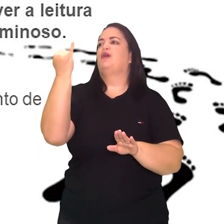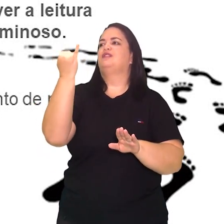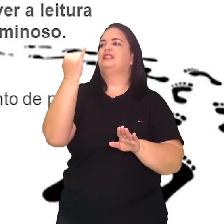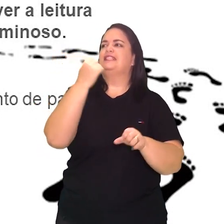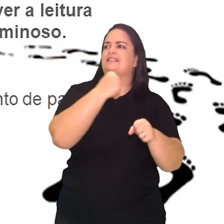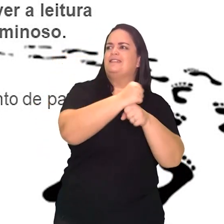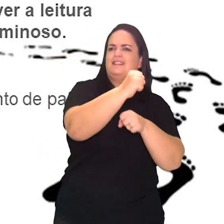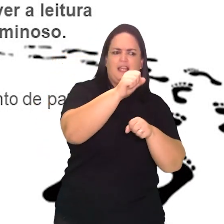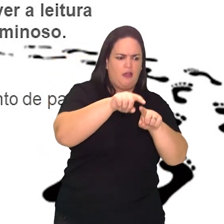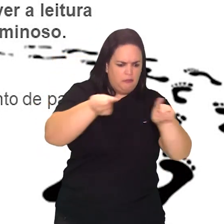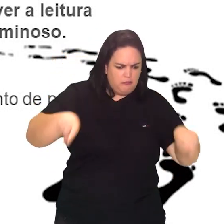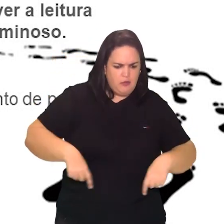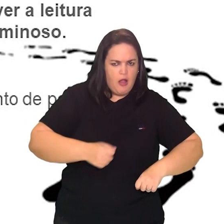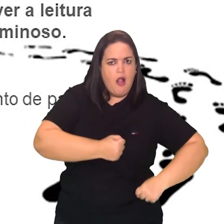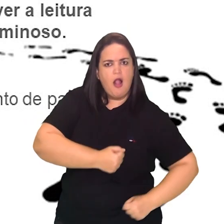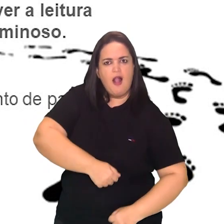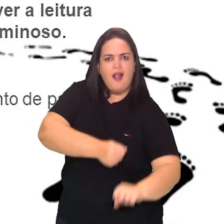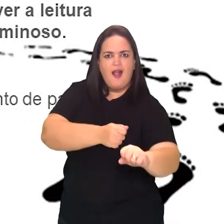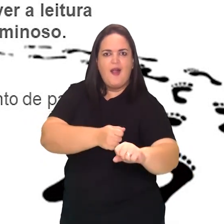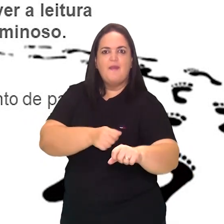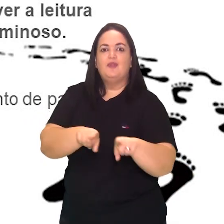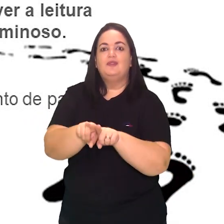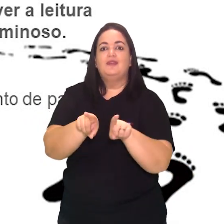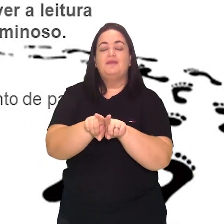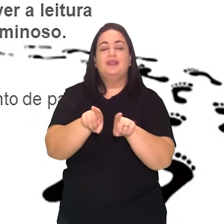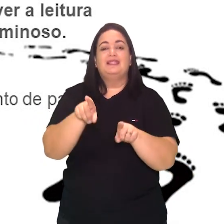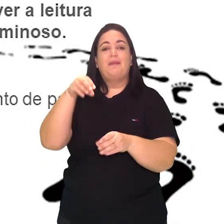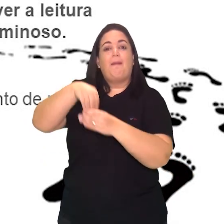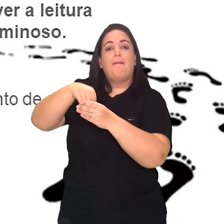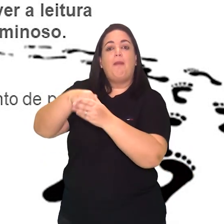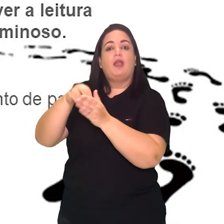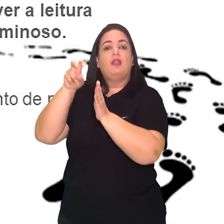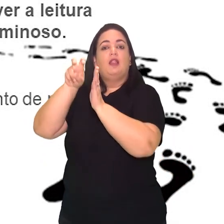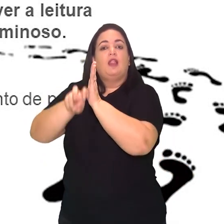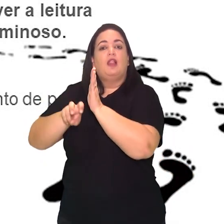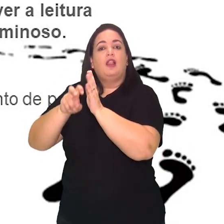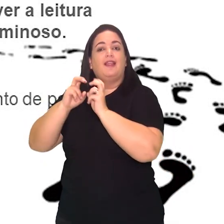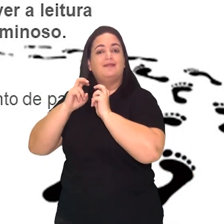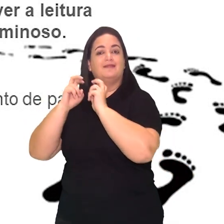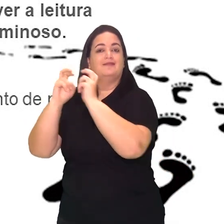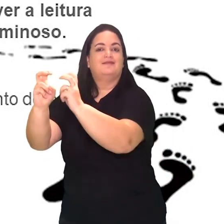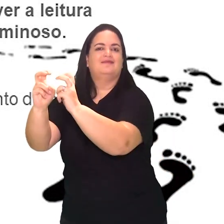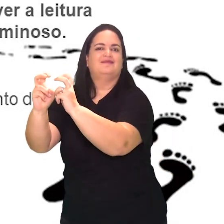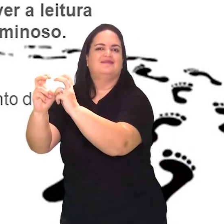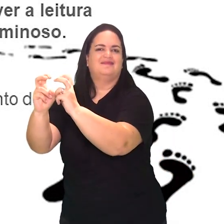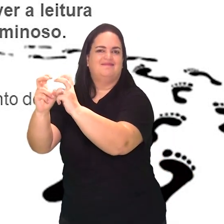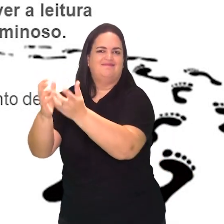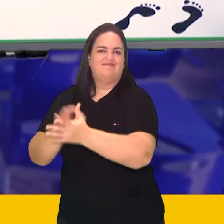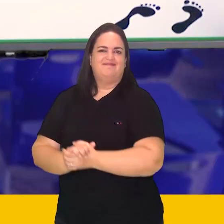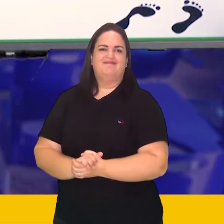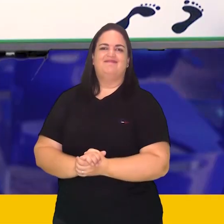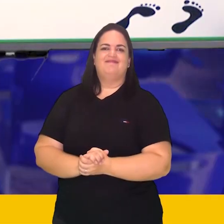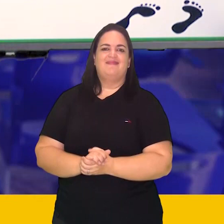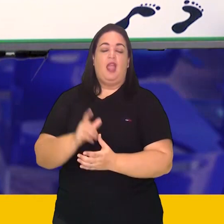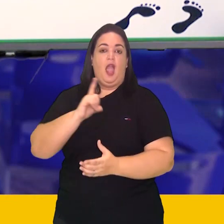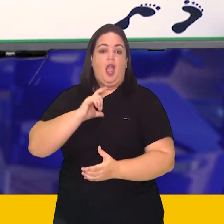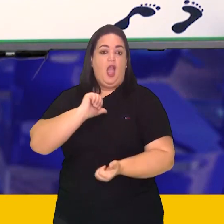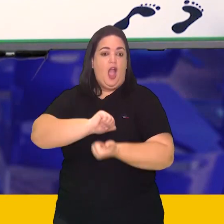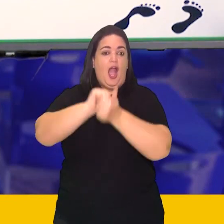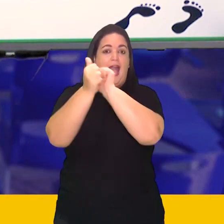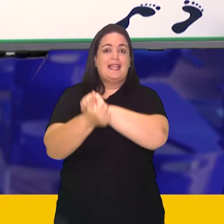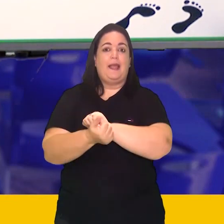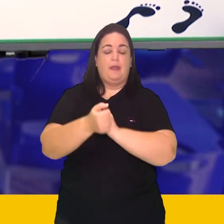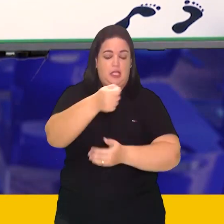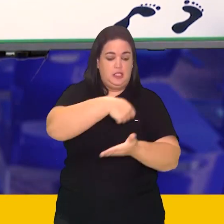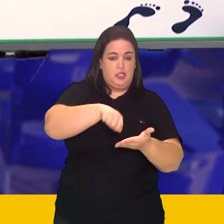Expresso do Oriente. Dica, esse último livro, Assassinato no Expresso do Oriente, ganhou uma adaptação para o cinema